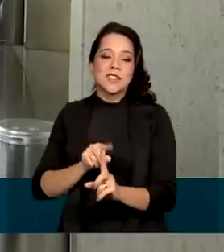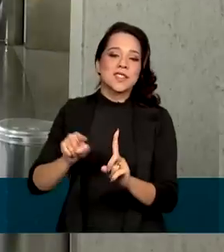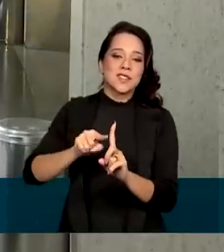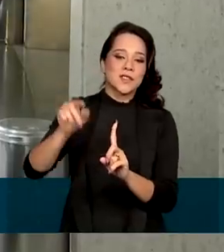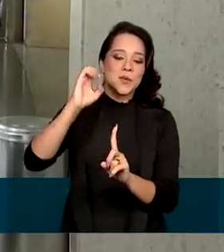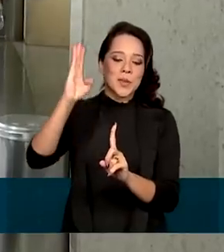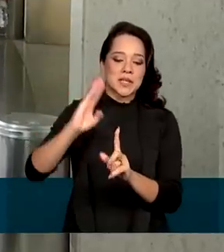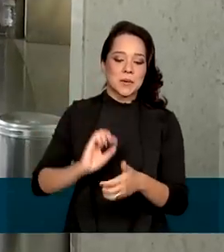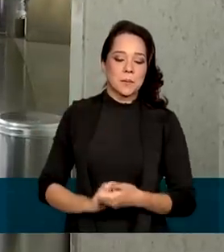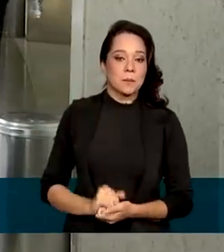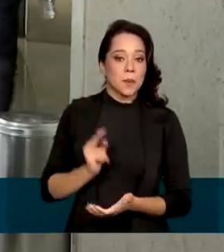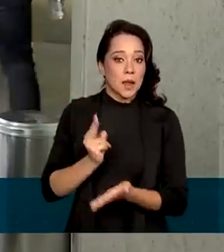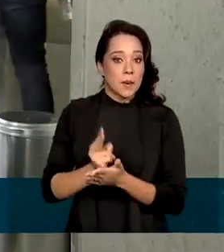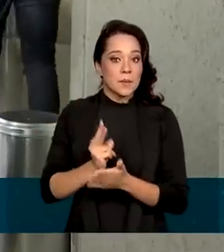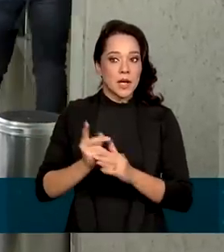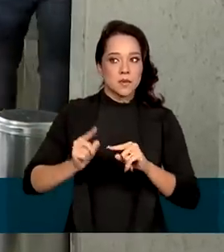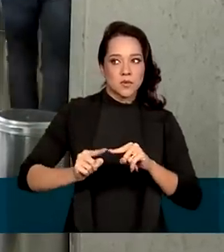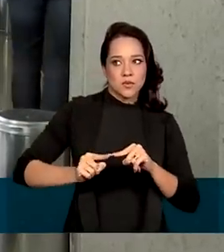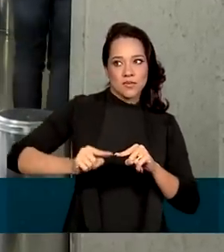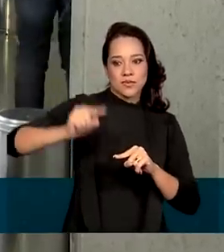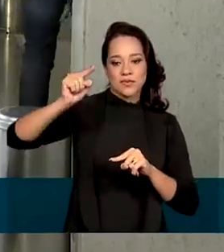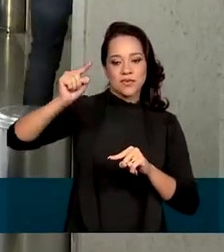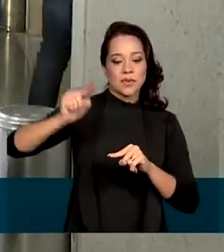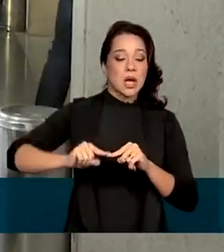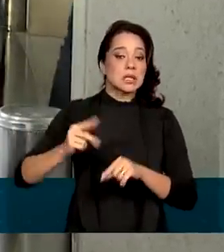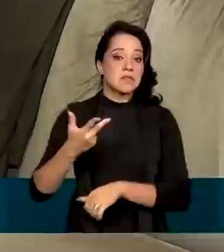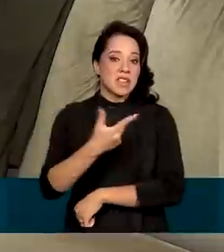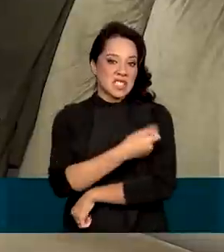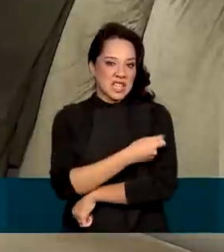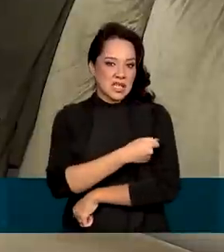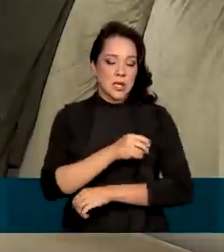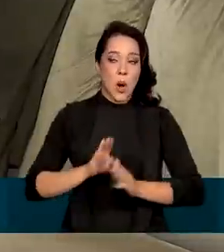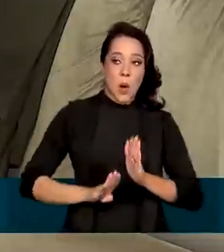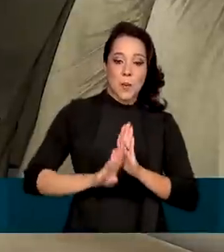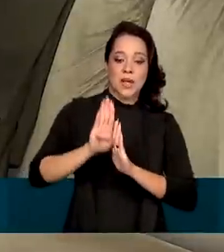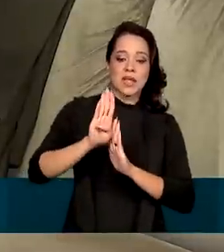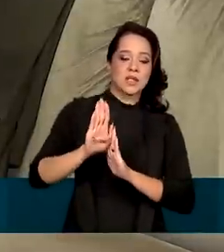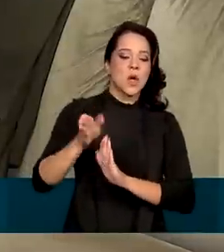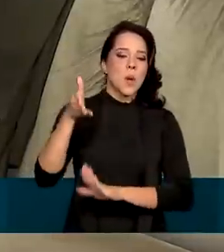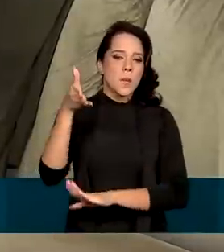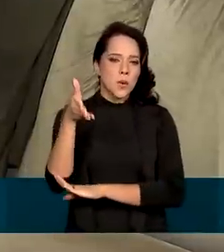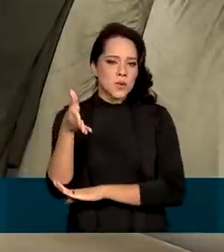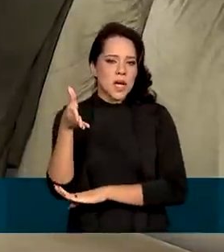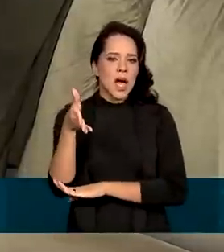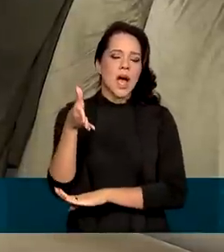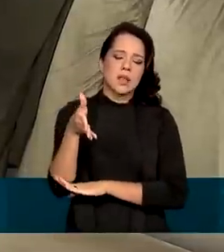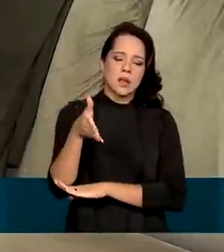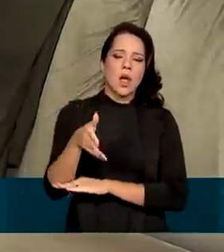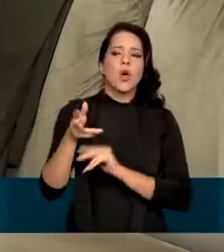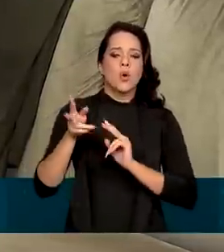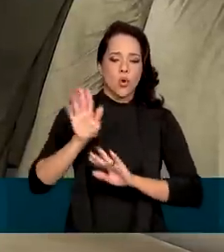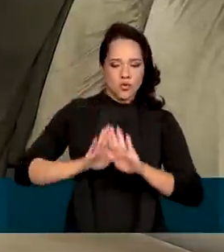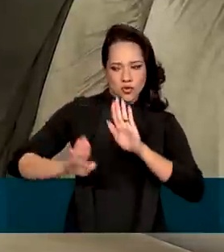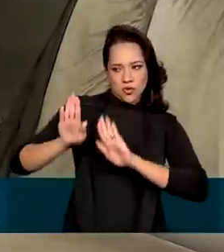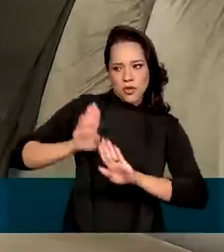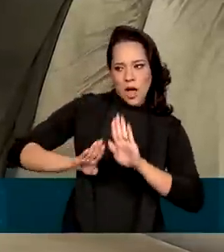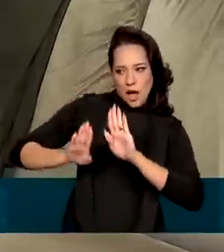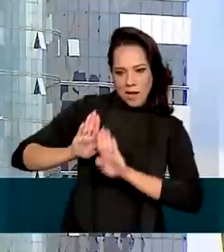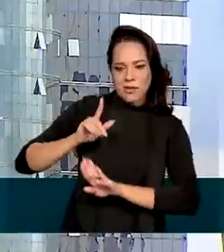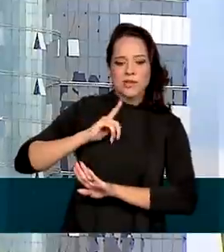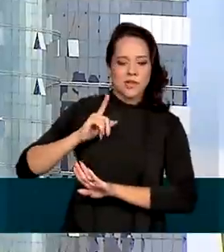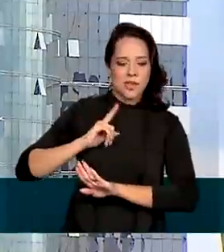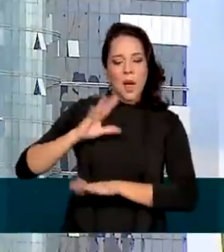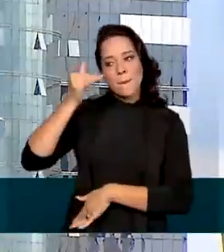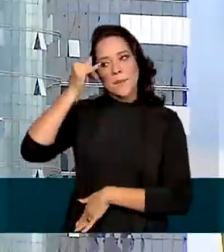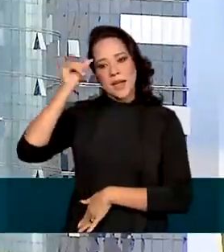país. Mesmo com os altos índices de vacinação, pousadas e hotéis continuam com cuidados preventivos